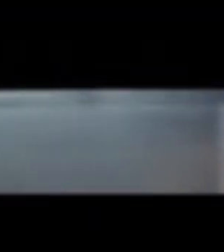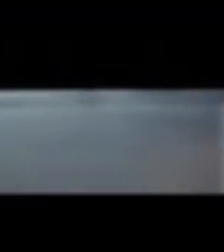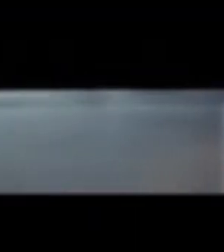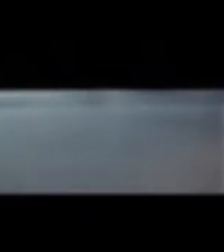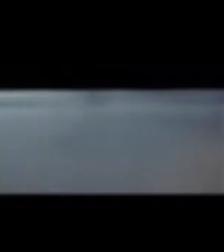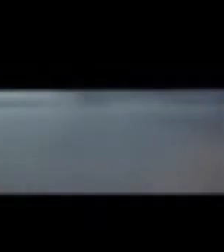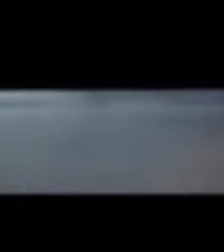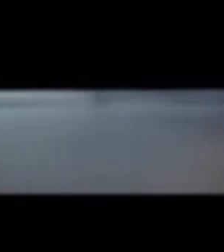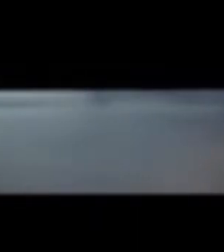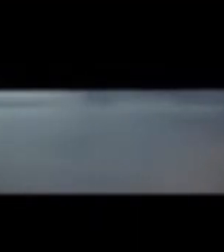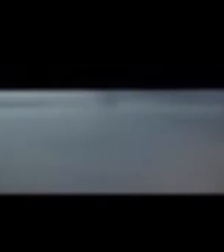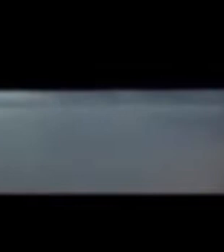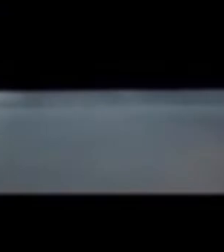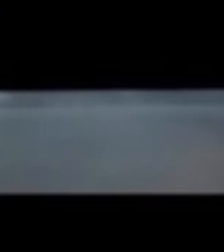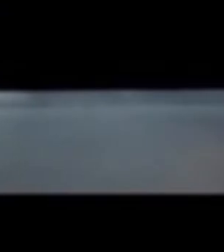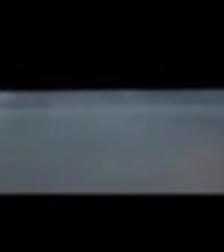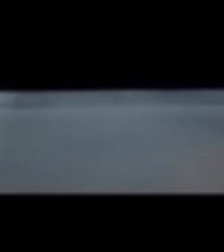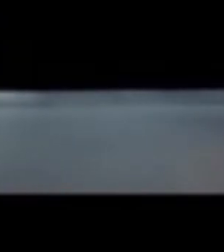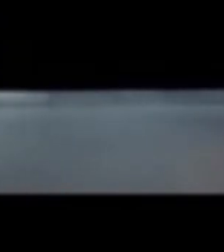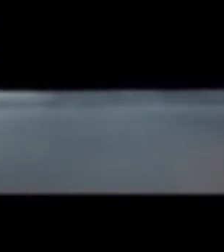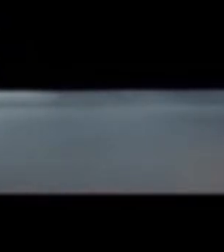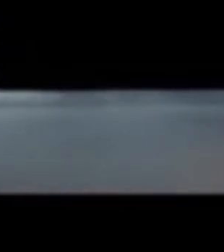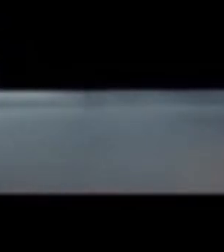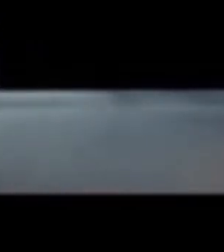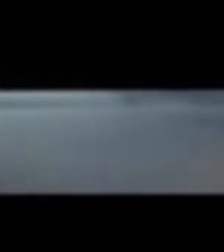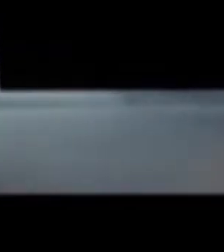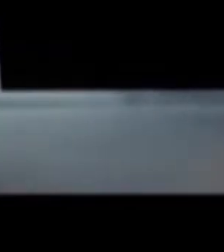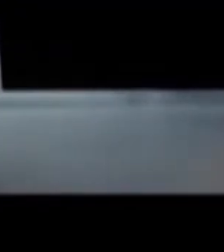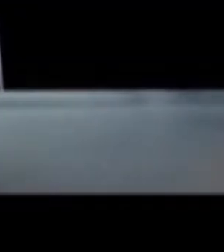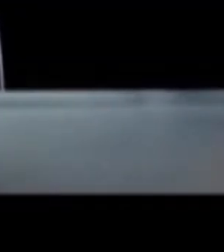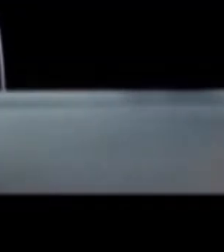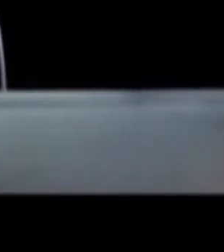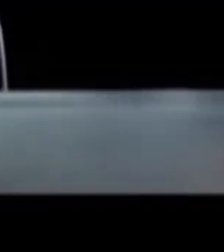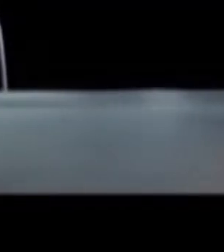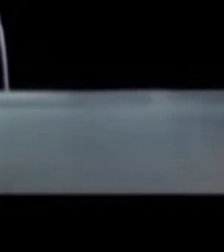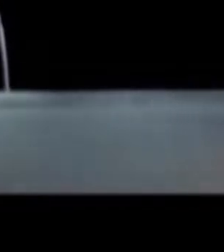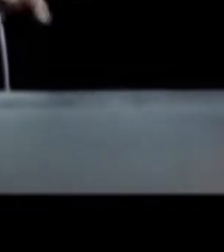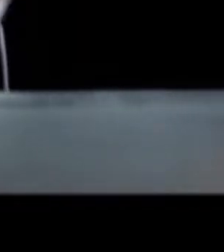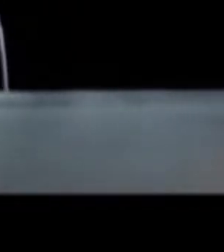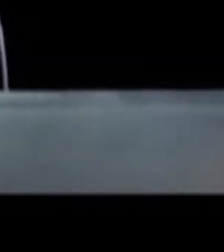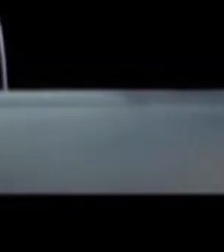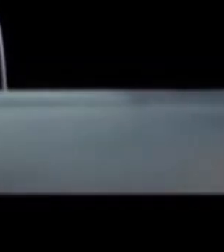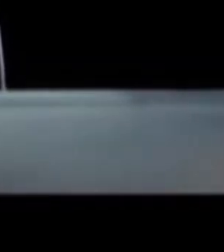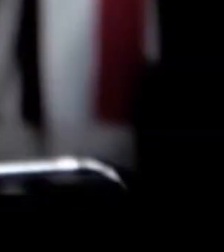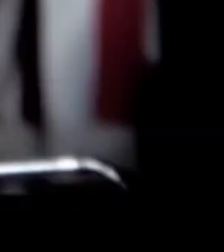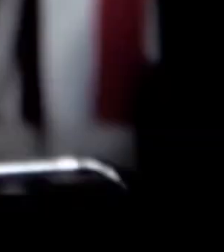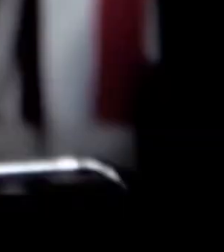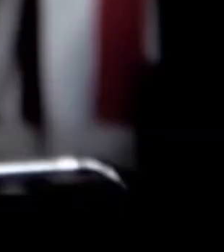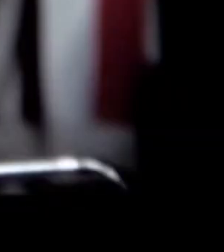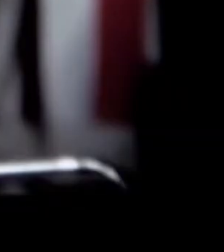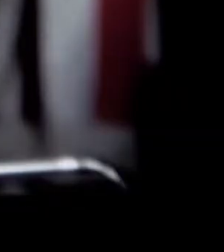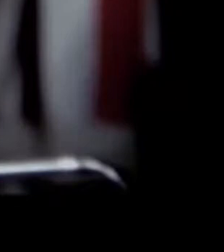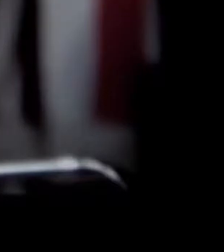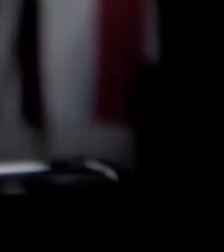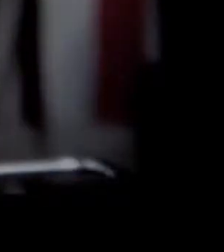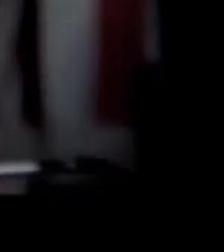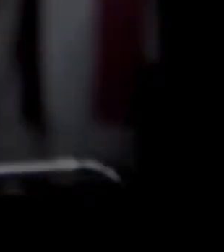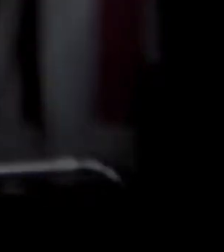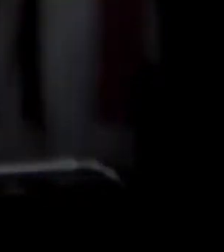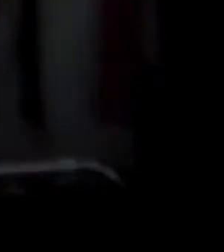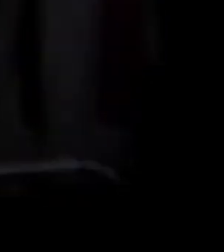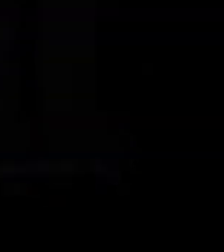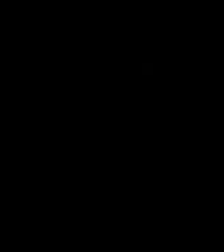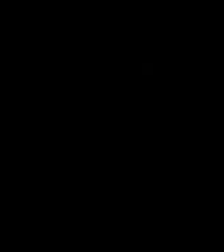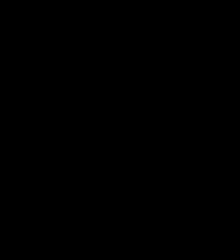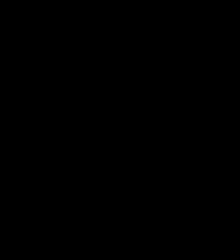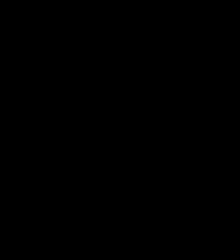de contas, uma cidade só pode crescer de forma organizada quando possui o cidadão como prioridade. Com a sua